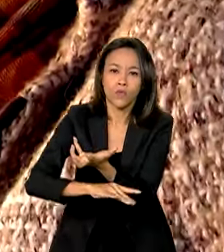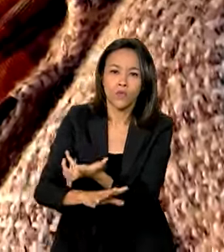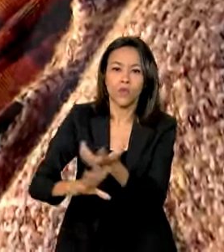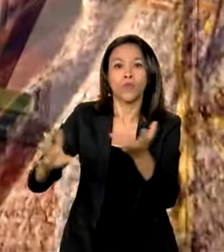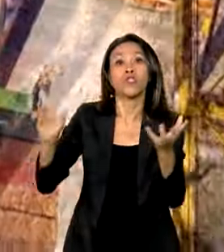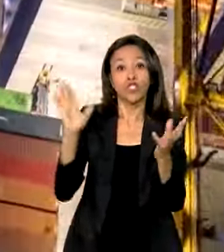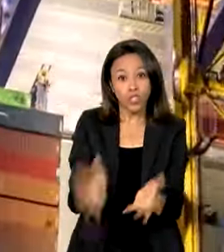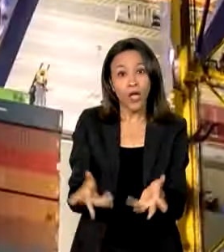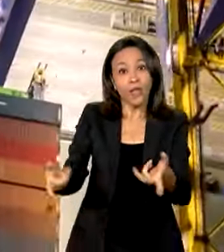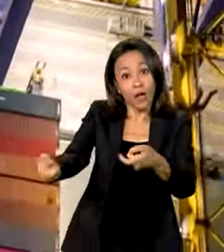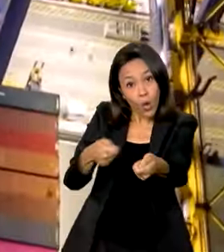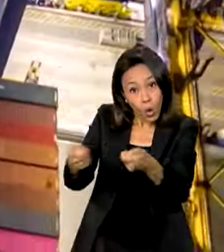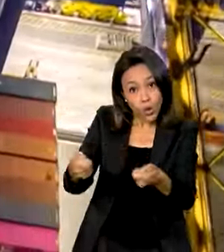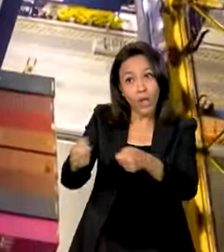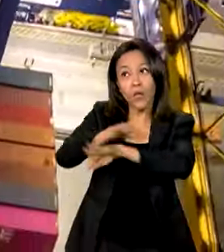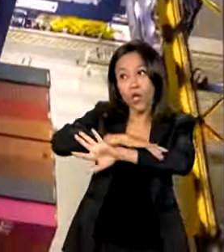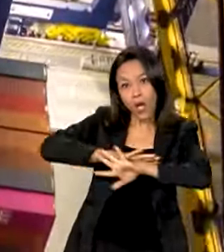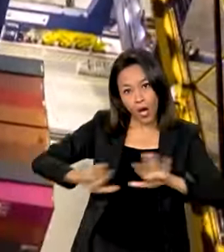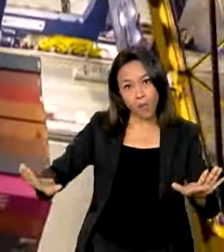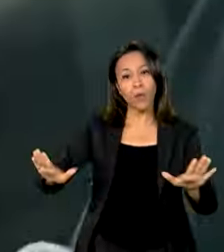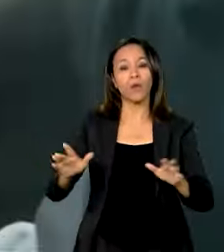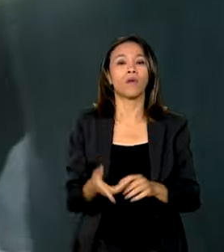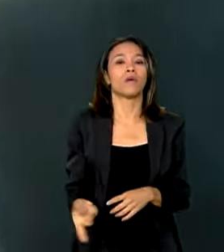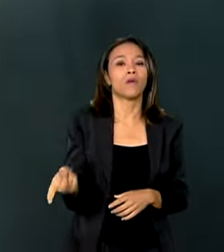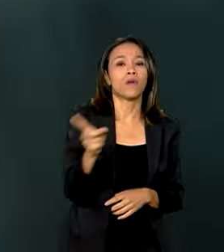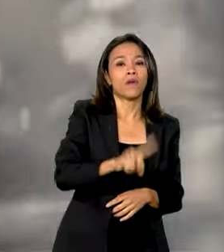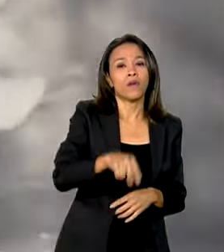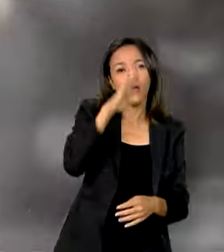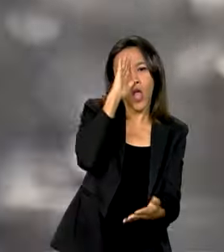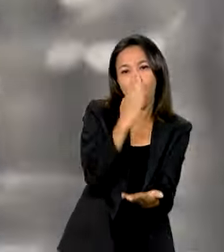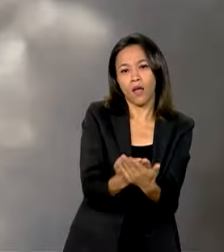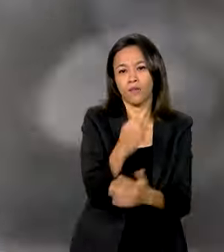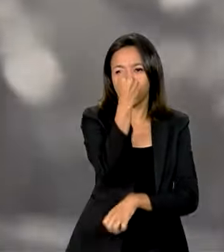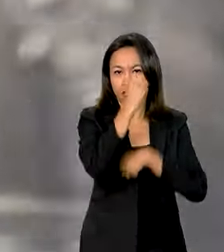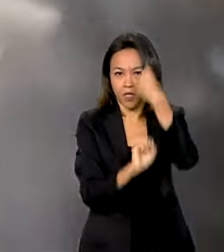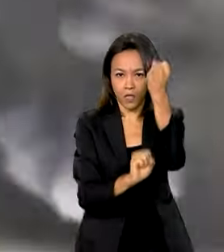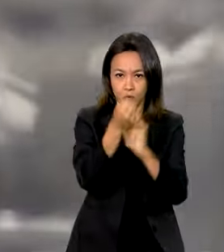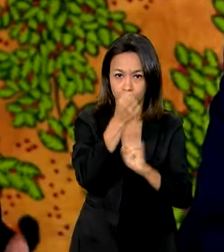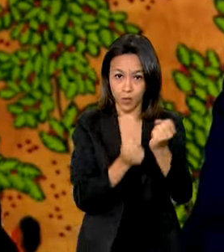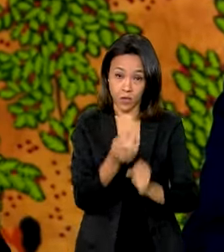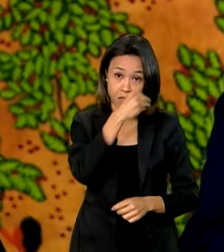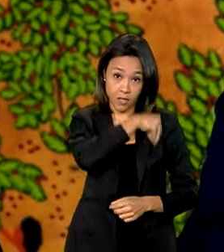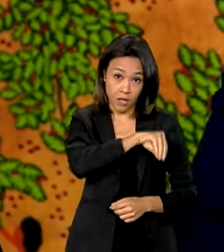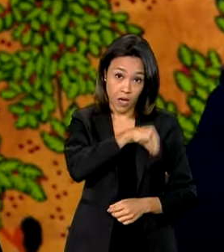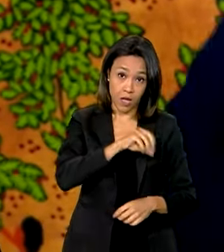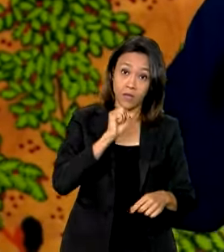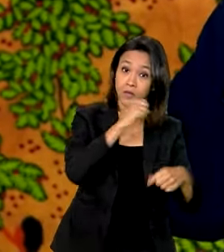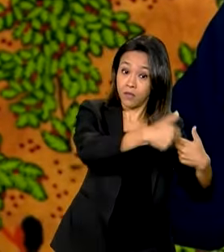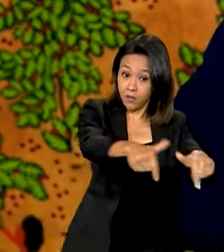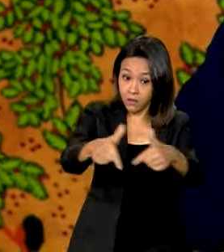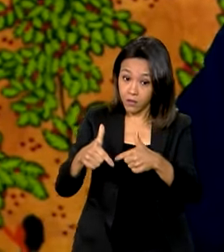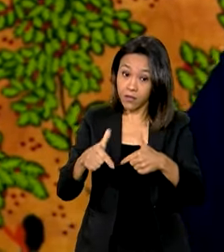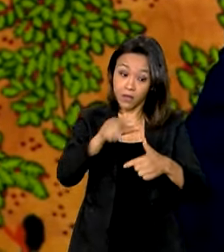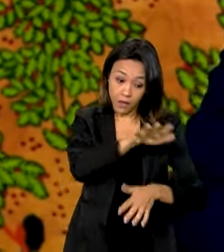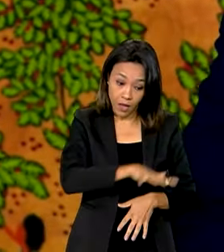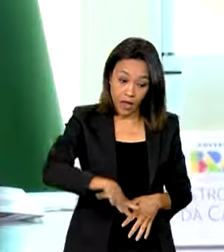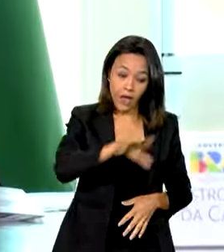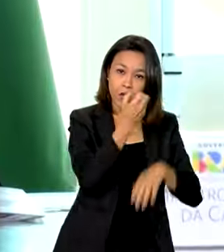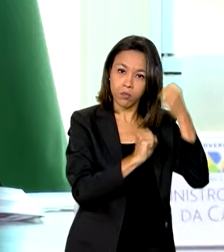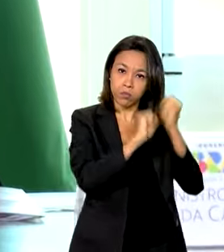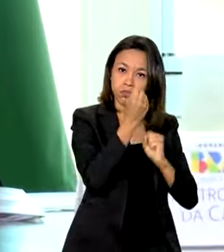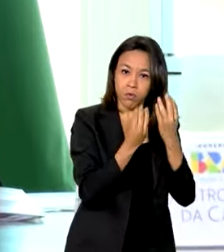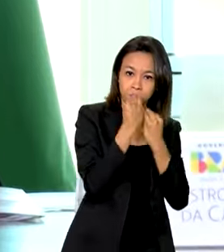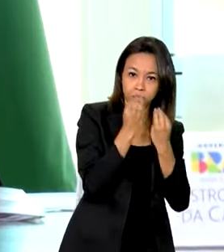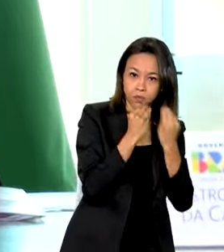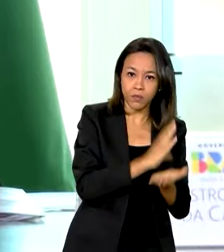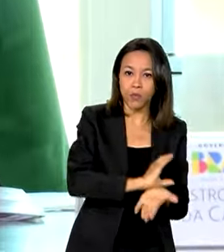ou controlados. Mais confiança na indústria, emprego e renda. Setor de alimentos vai investir 120 bilhões